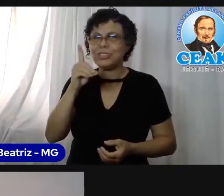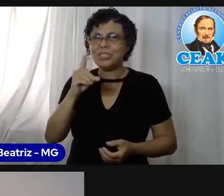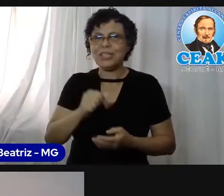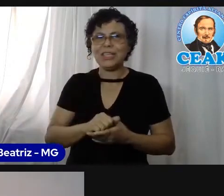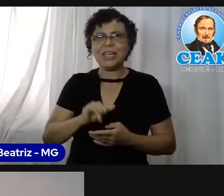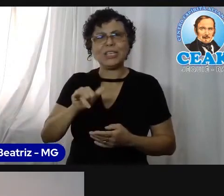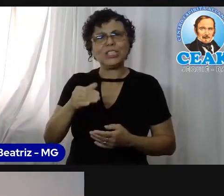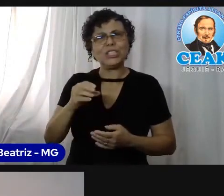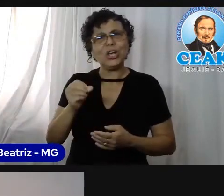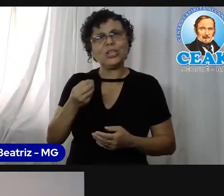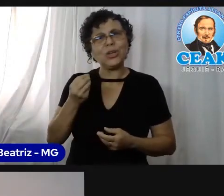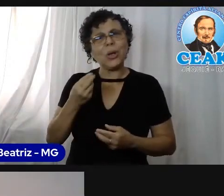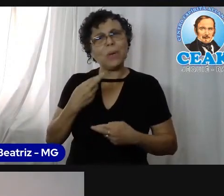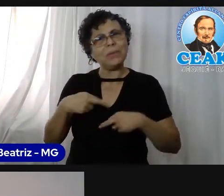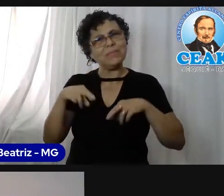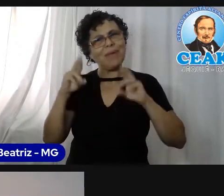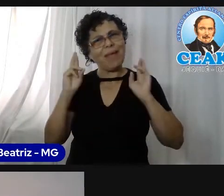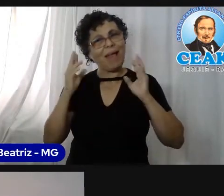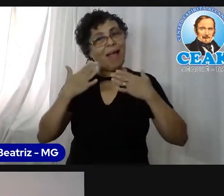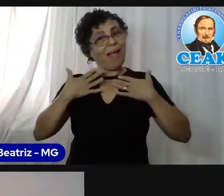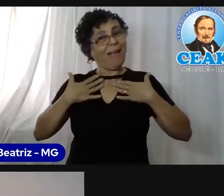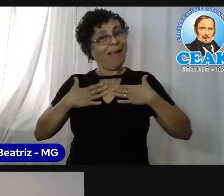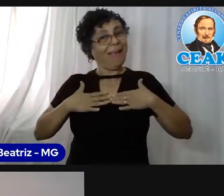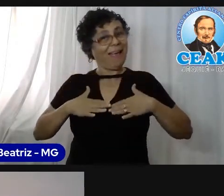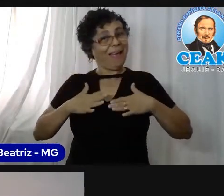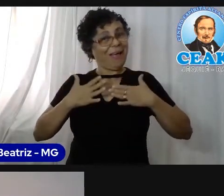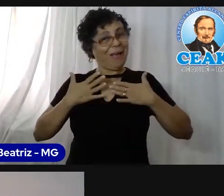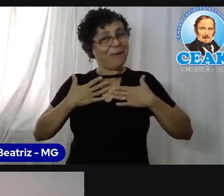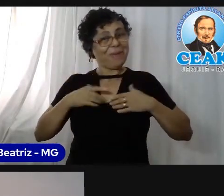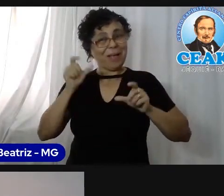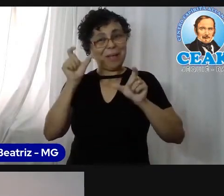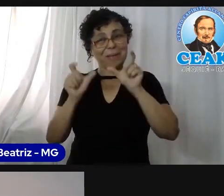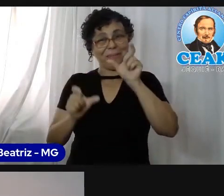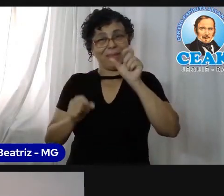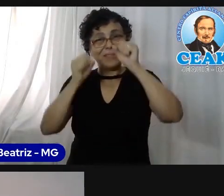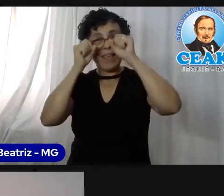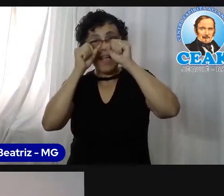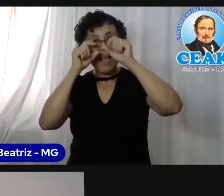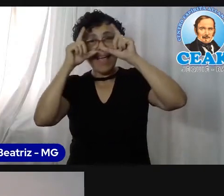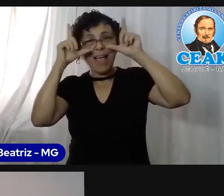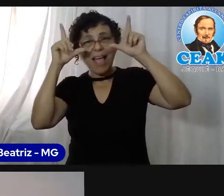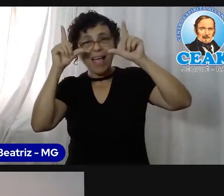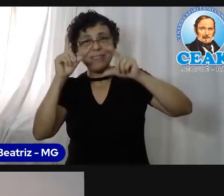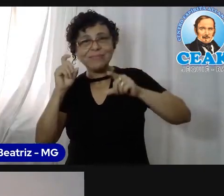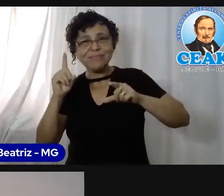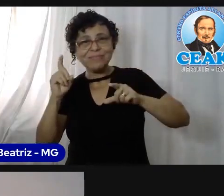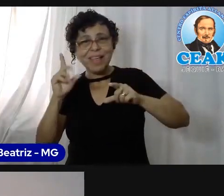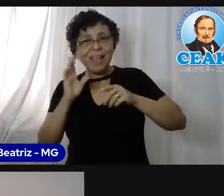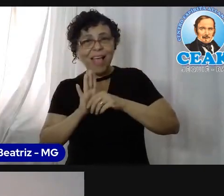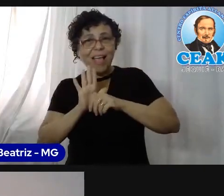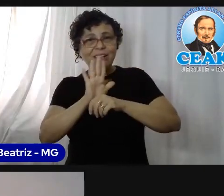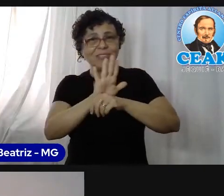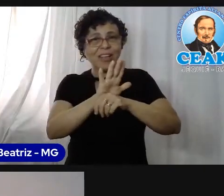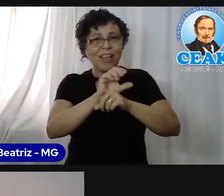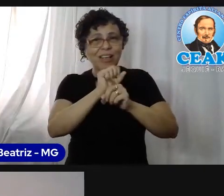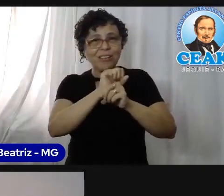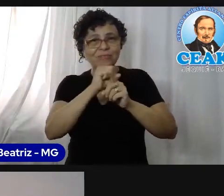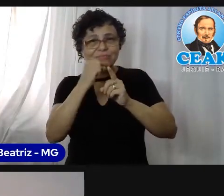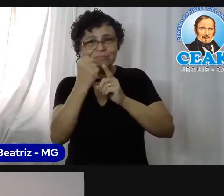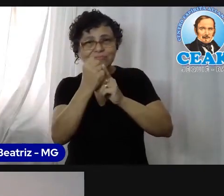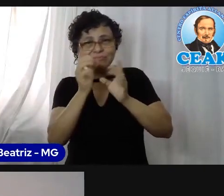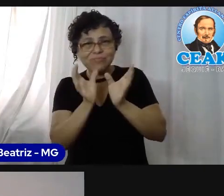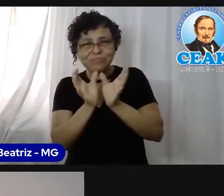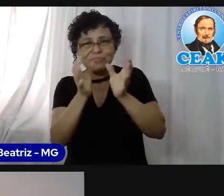Como esperar, com calma, que pessoas despertem no individual para auxiliar no coletivo, quando